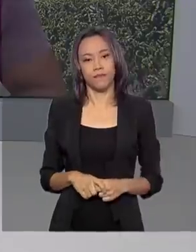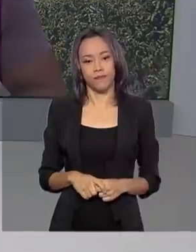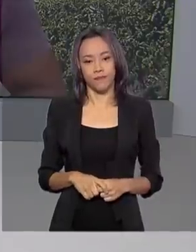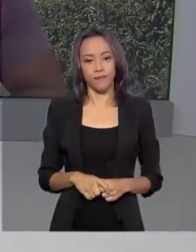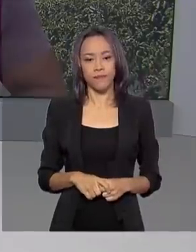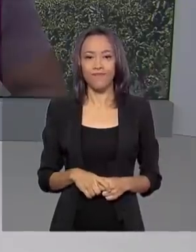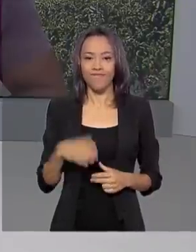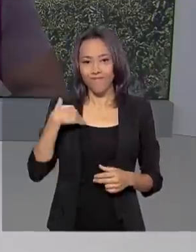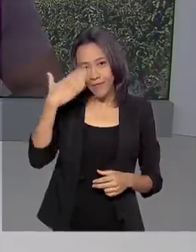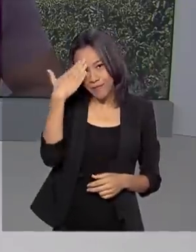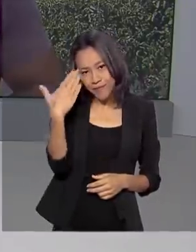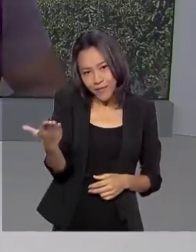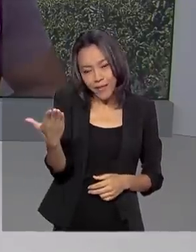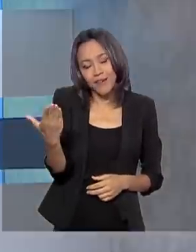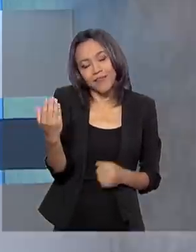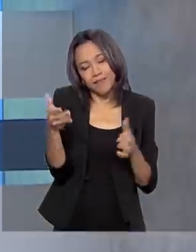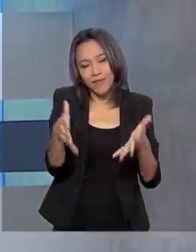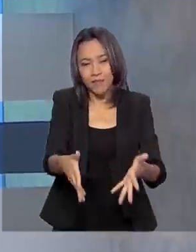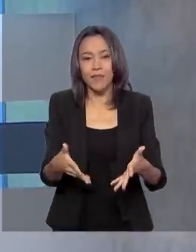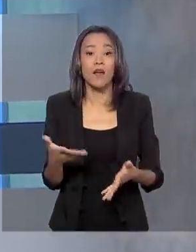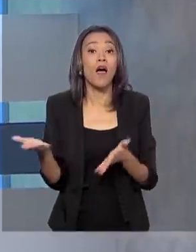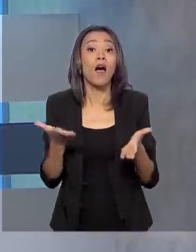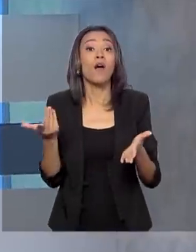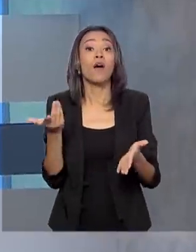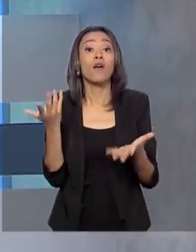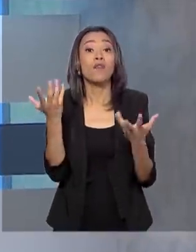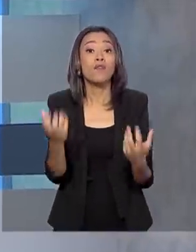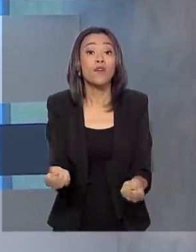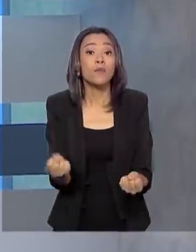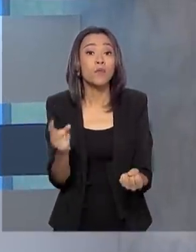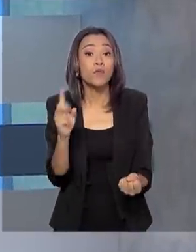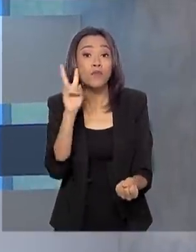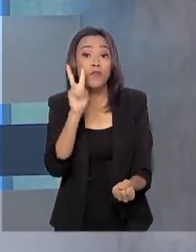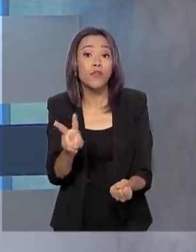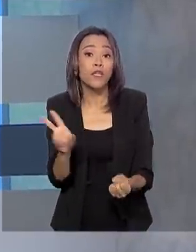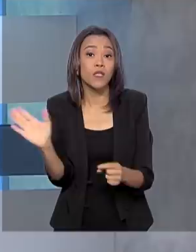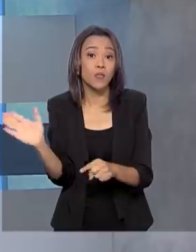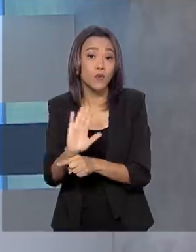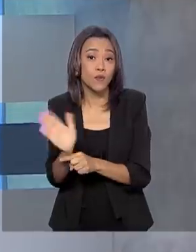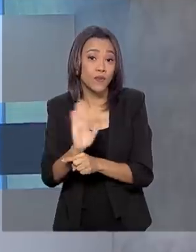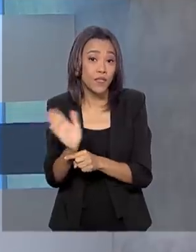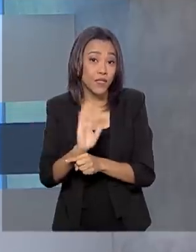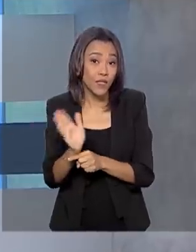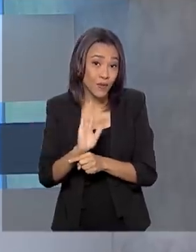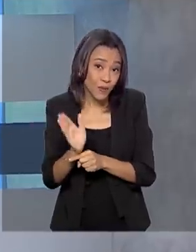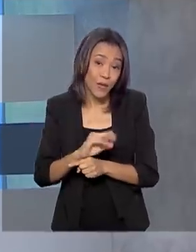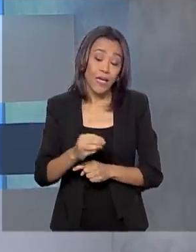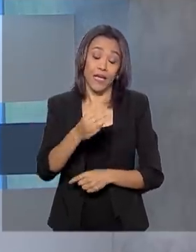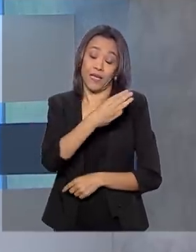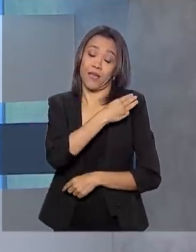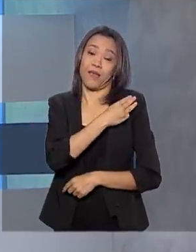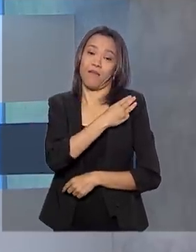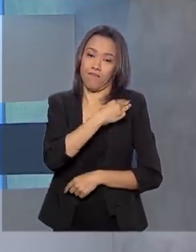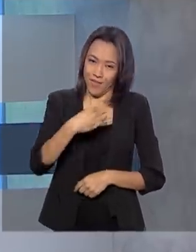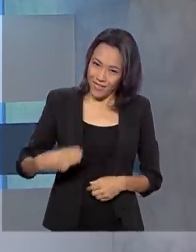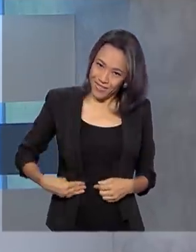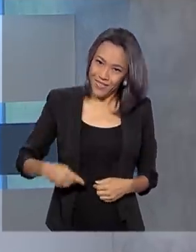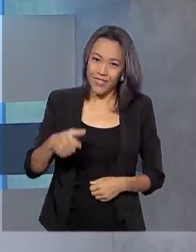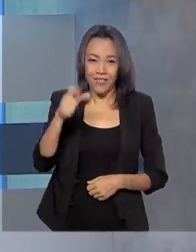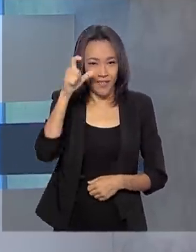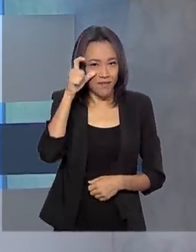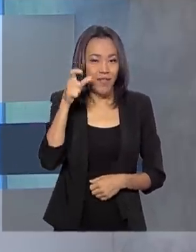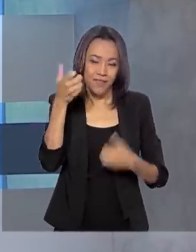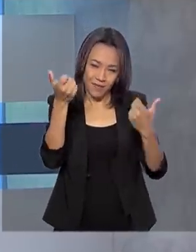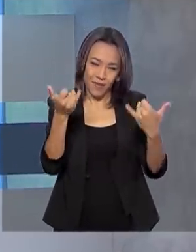Obrigada, Tiago, pela sua participação. E agora a gente vai dar uma olhadinha num vídeo que a ministra Damaris Alves divulgou pelas redes sociais falando